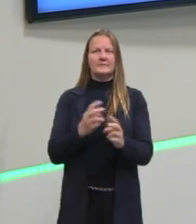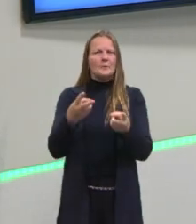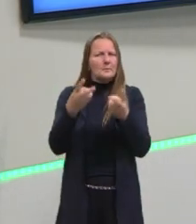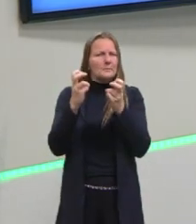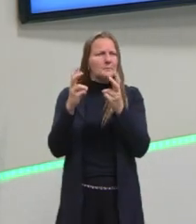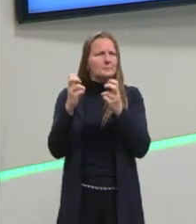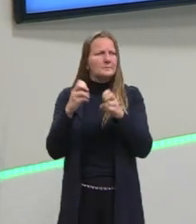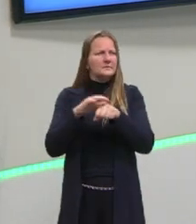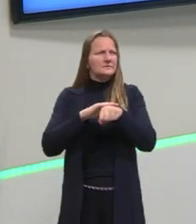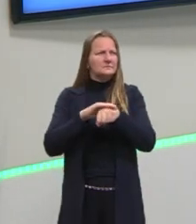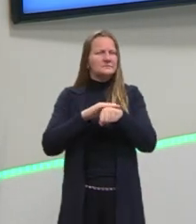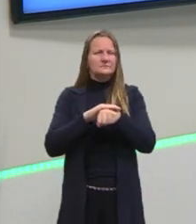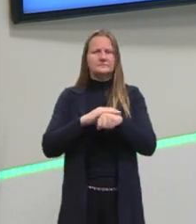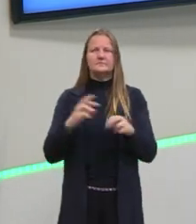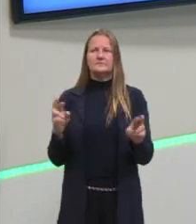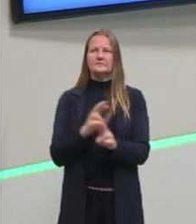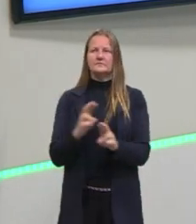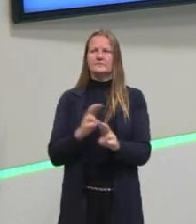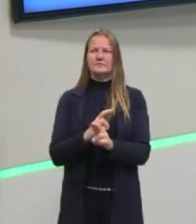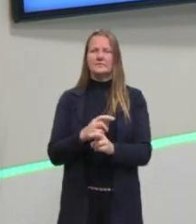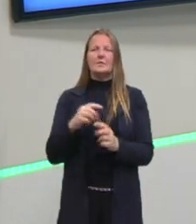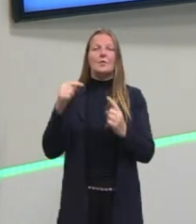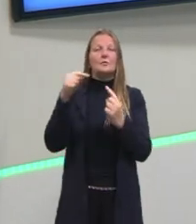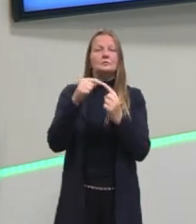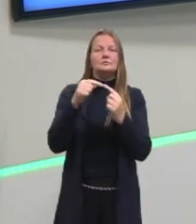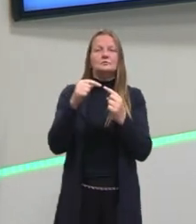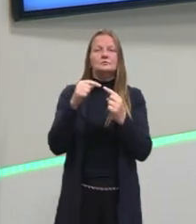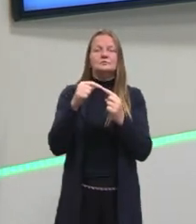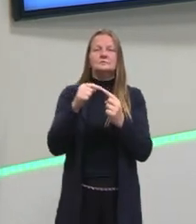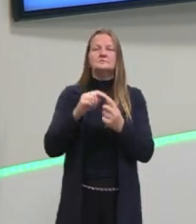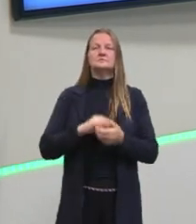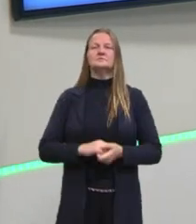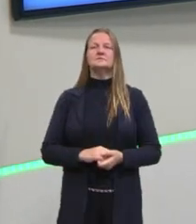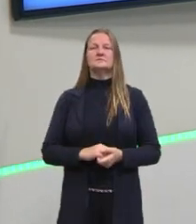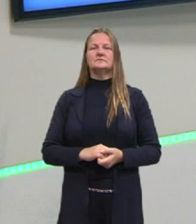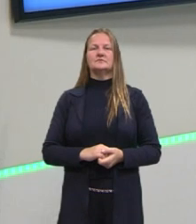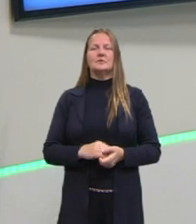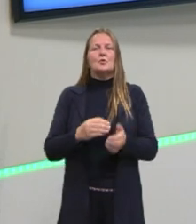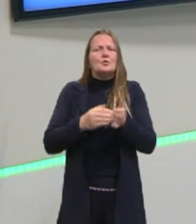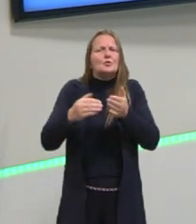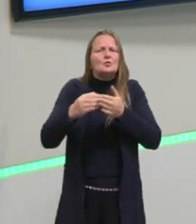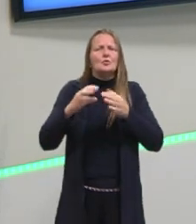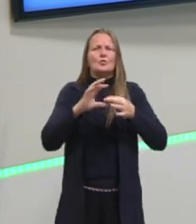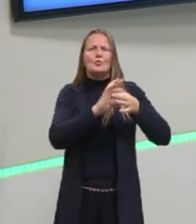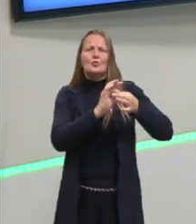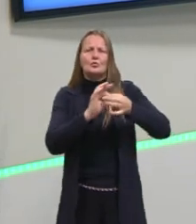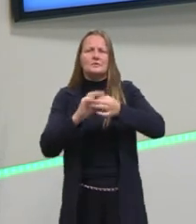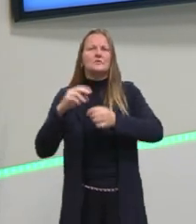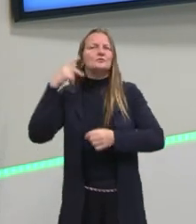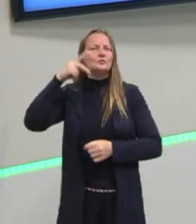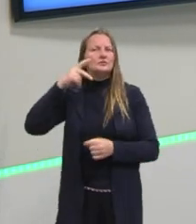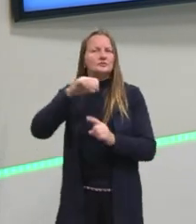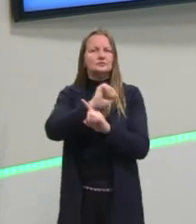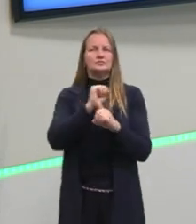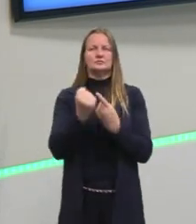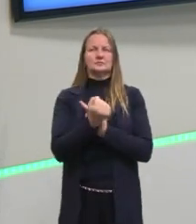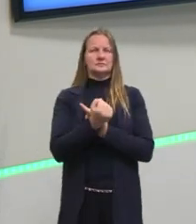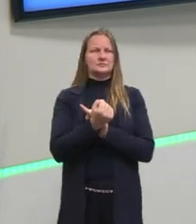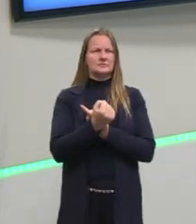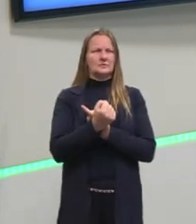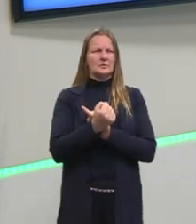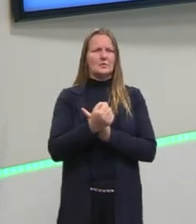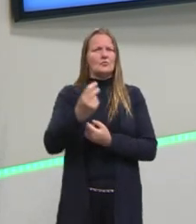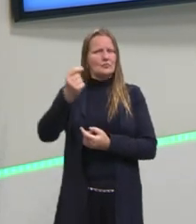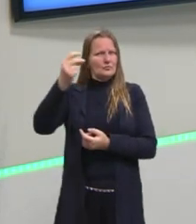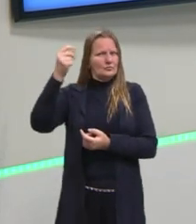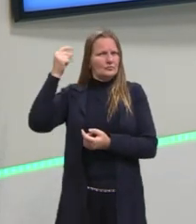falando desta relação, o objetivo, todo do contexto político, social da